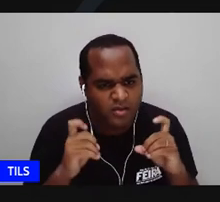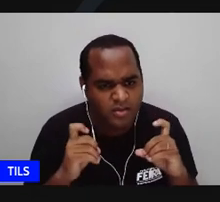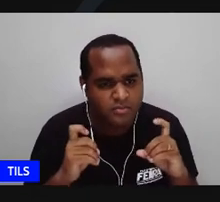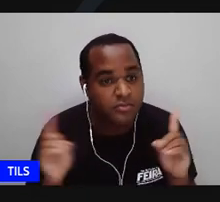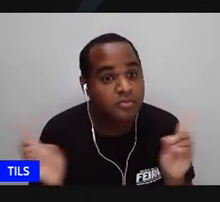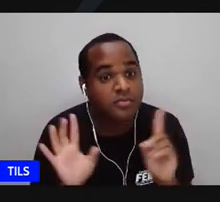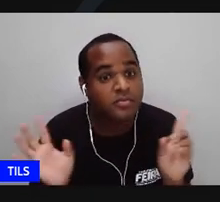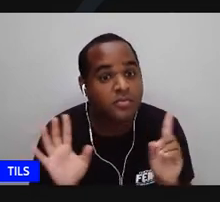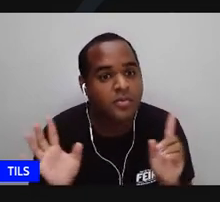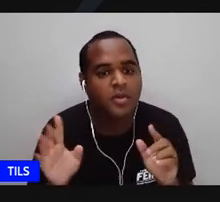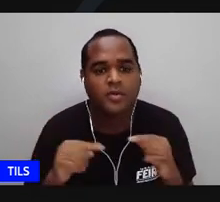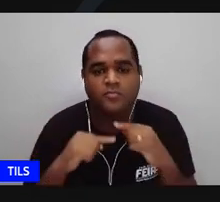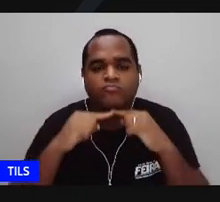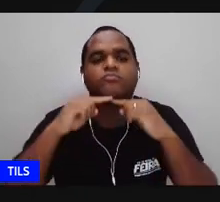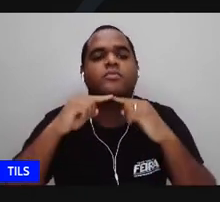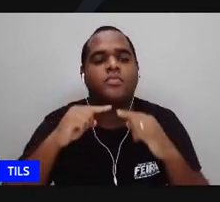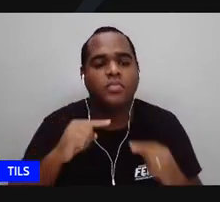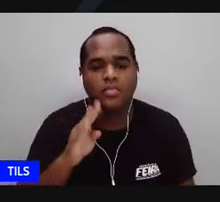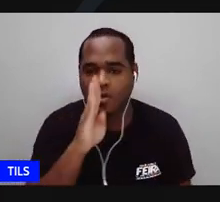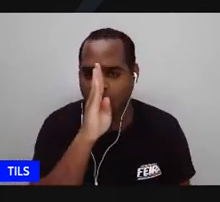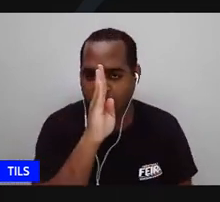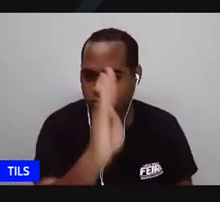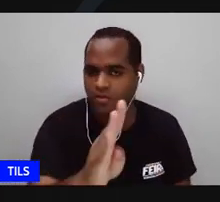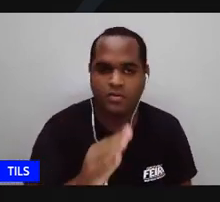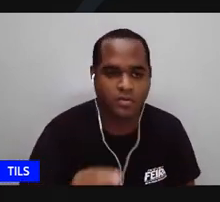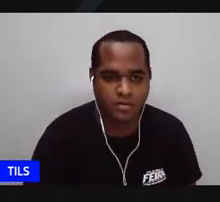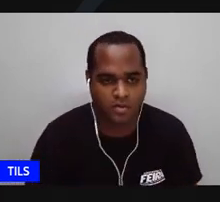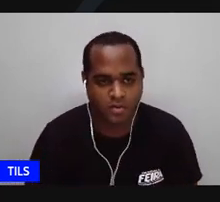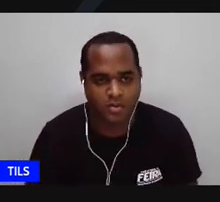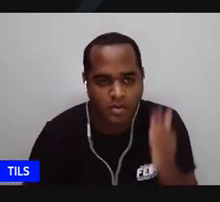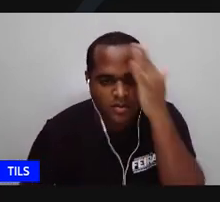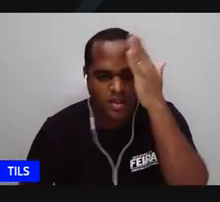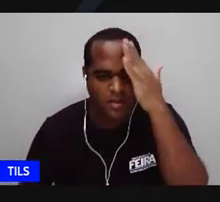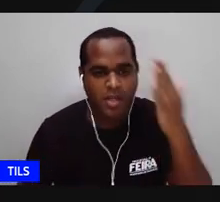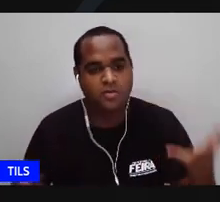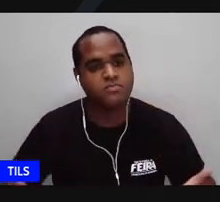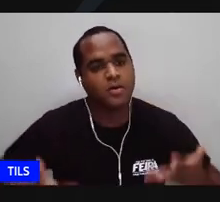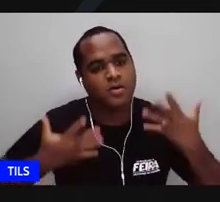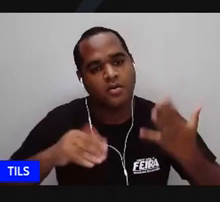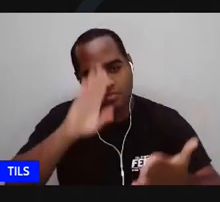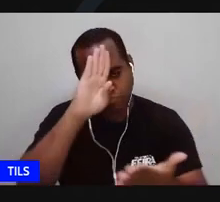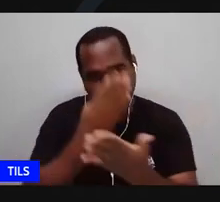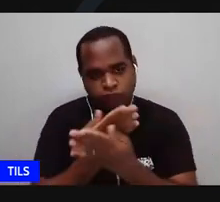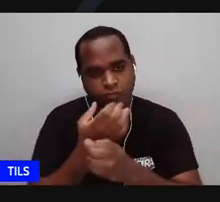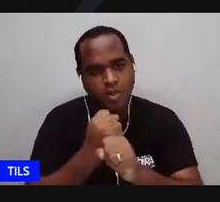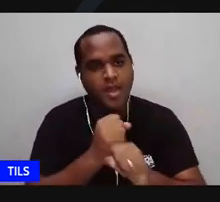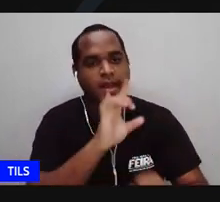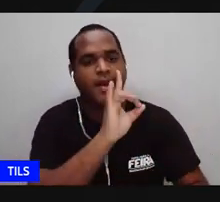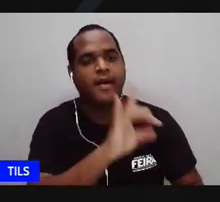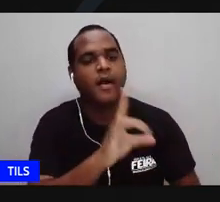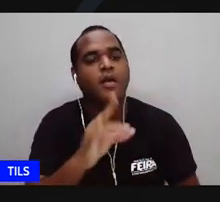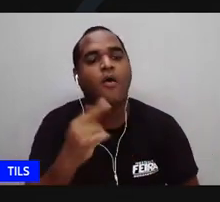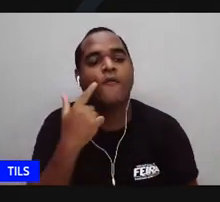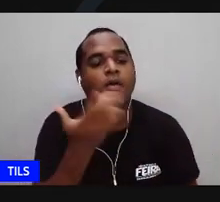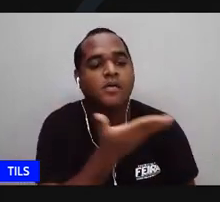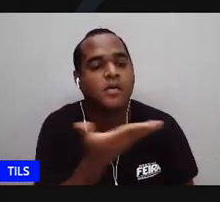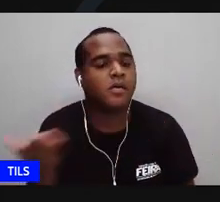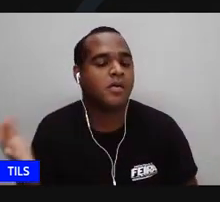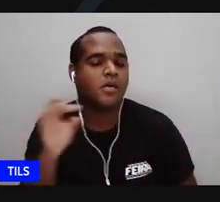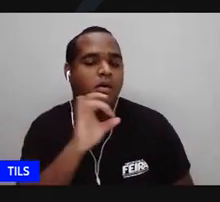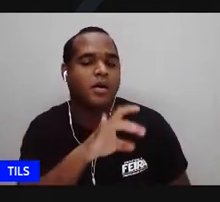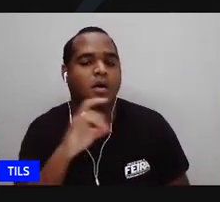altiva uma mulher que é predispada ensina o seu potencial e cada um de vocês e cada uma de vocês